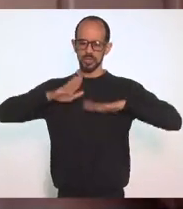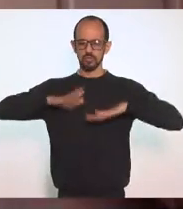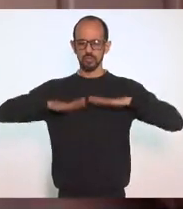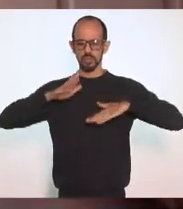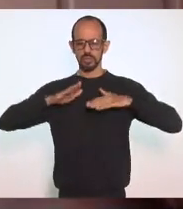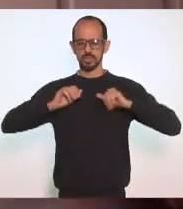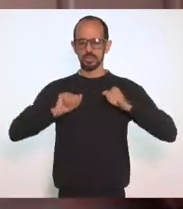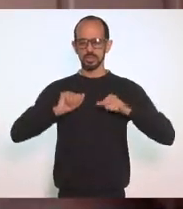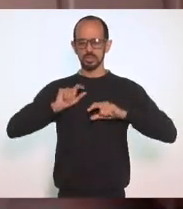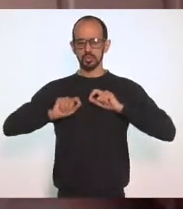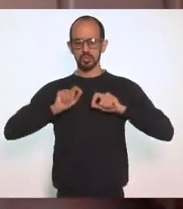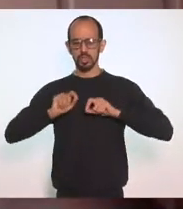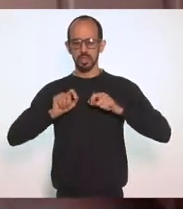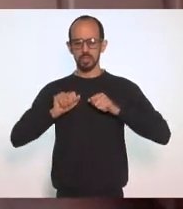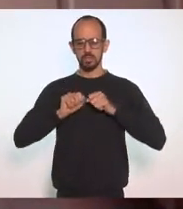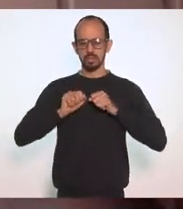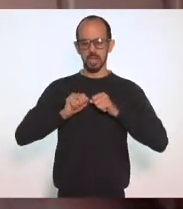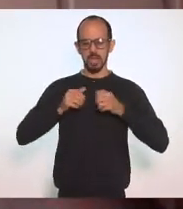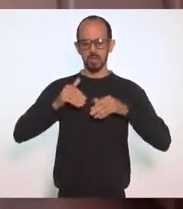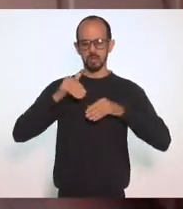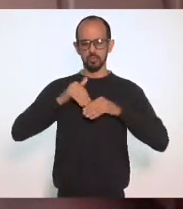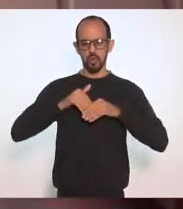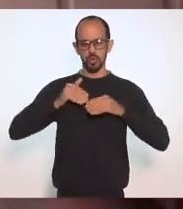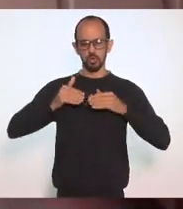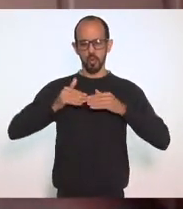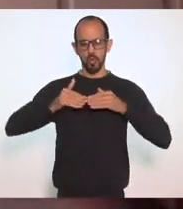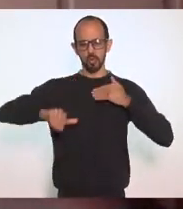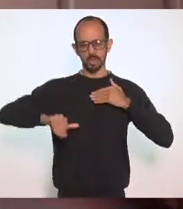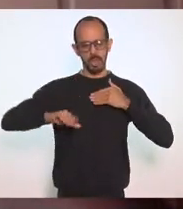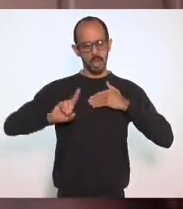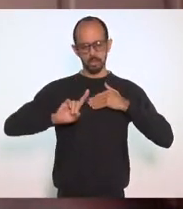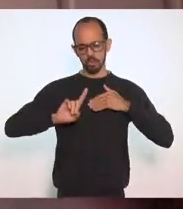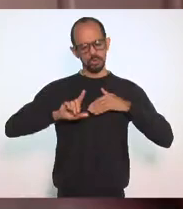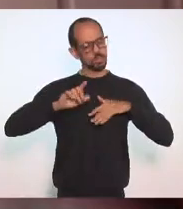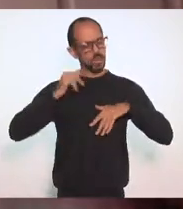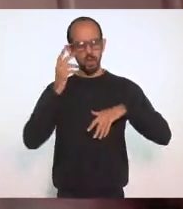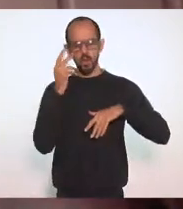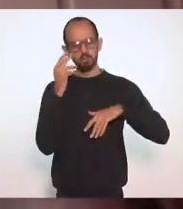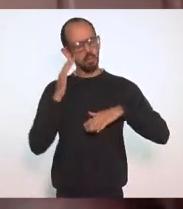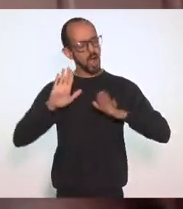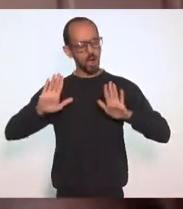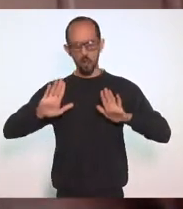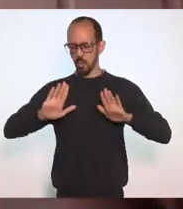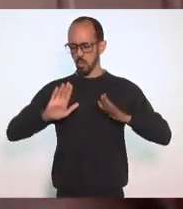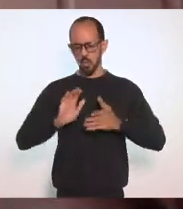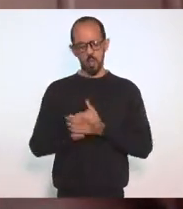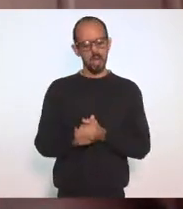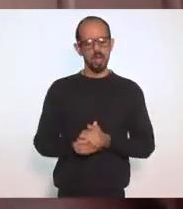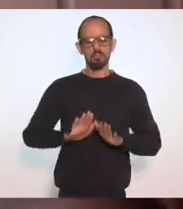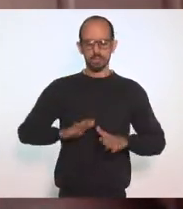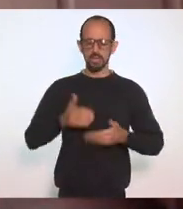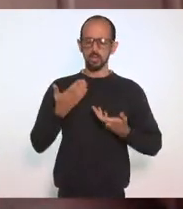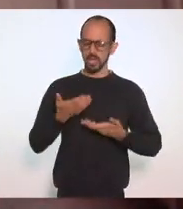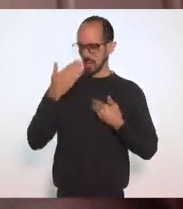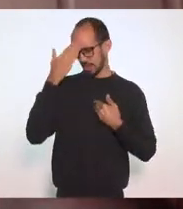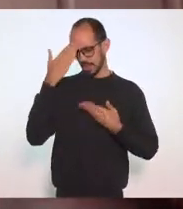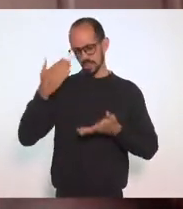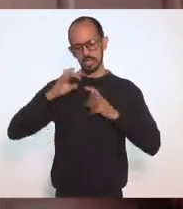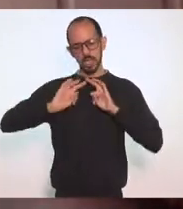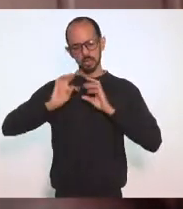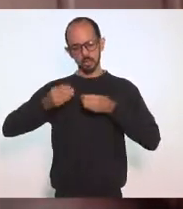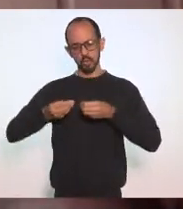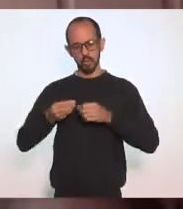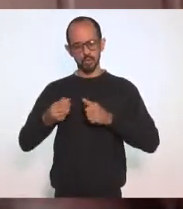Que fizeram o seu voto Contrário Isso faz parte Mas quero agradecer A todos e todas Que se